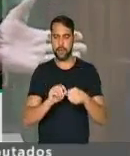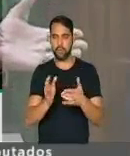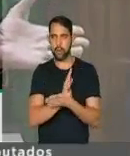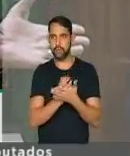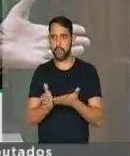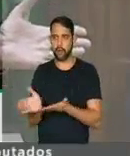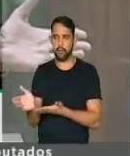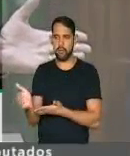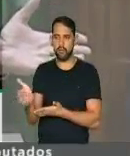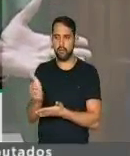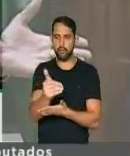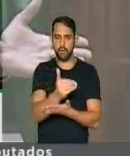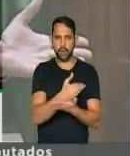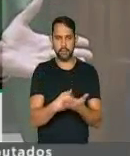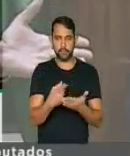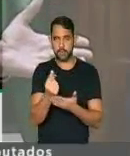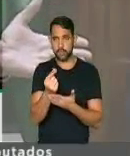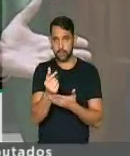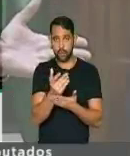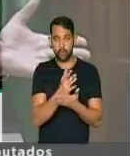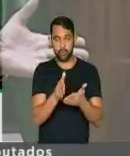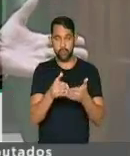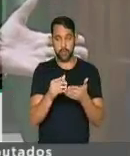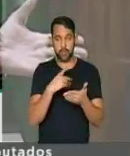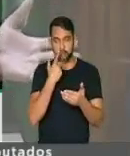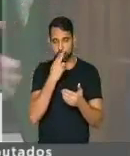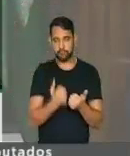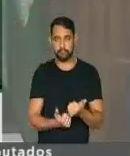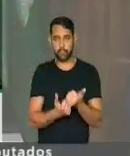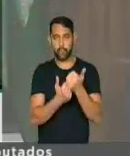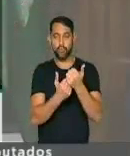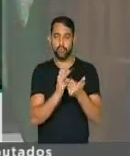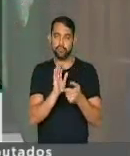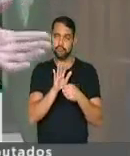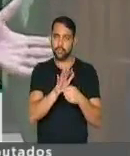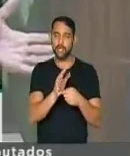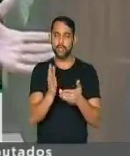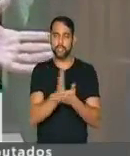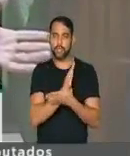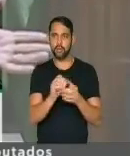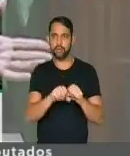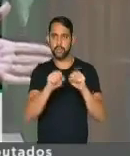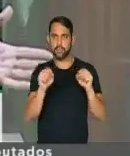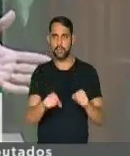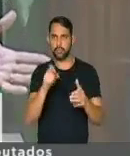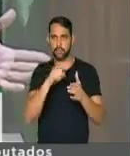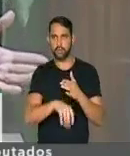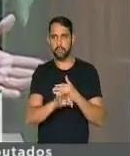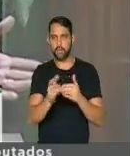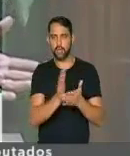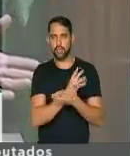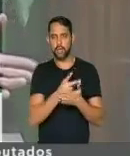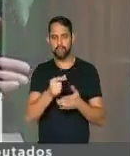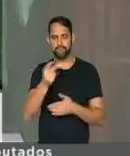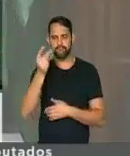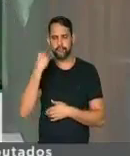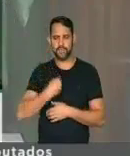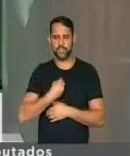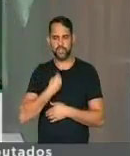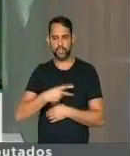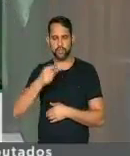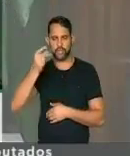arrecadação, ela tenha sustentação. Nós temos, hoje, um sistema tributário ultrapassado,